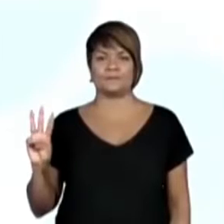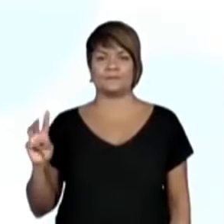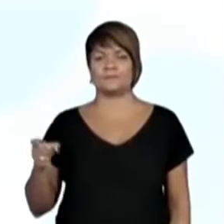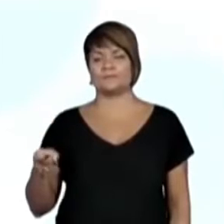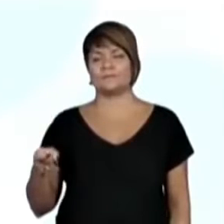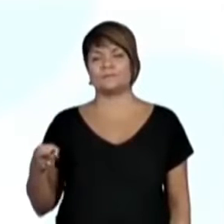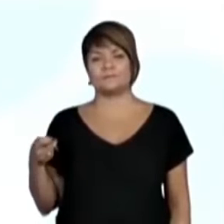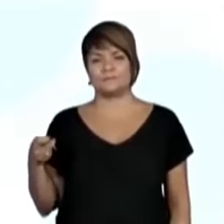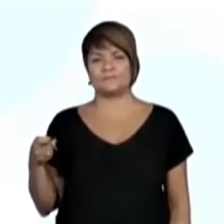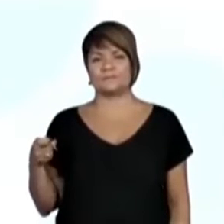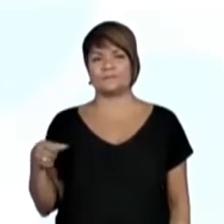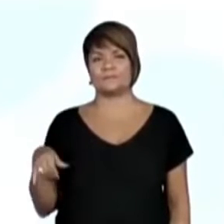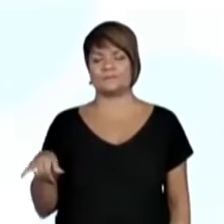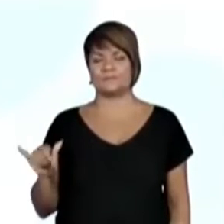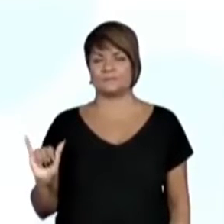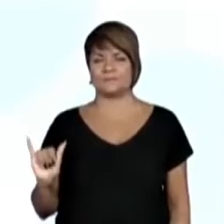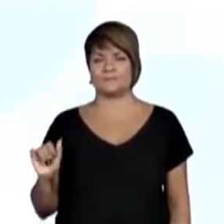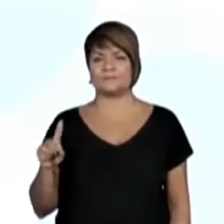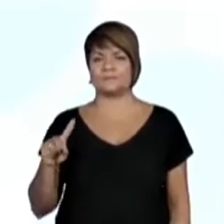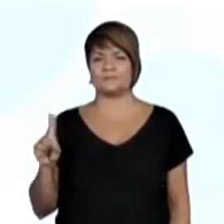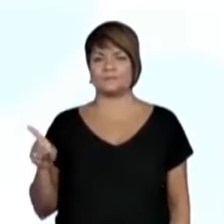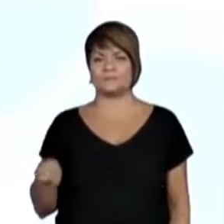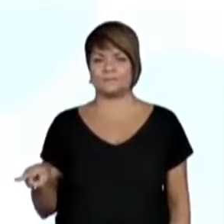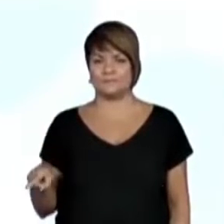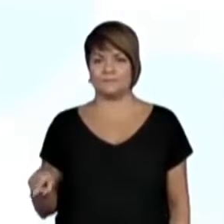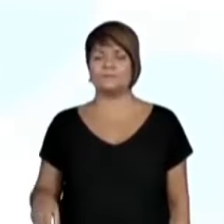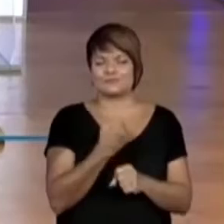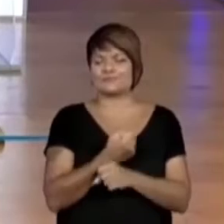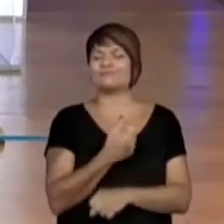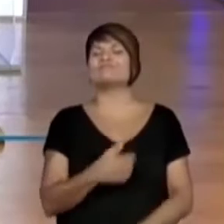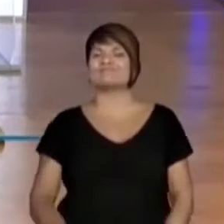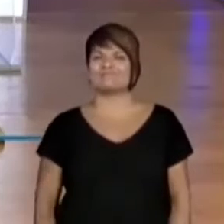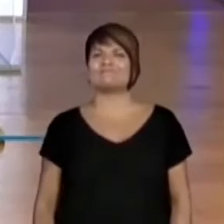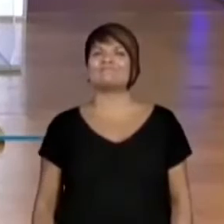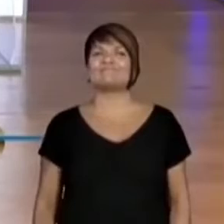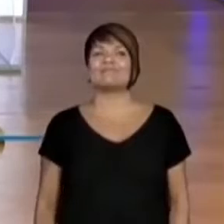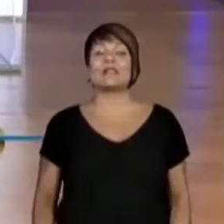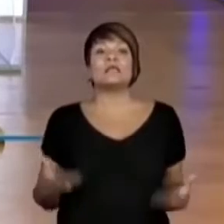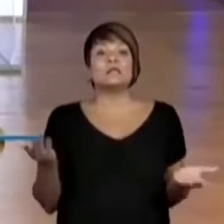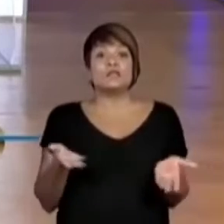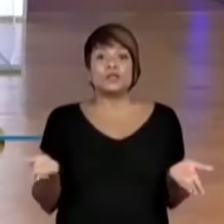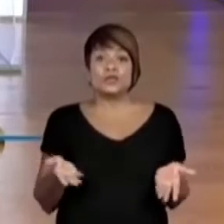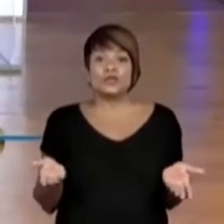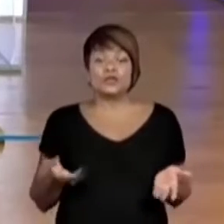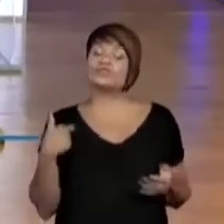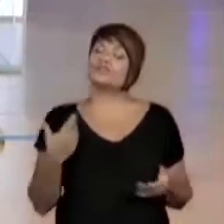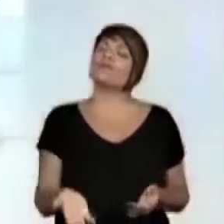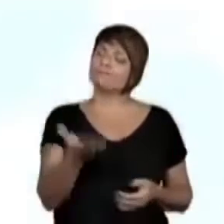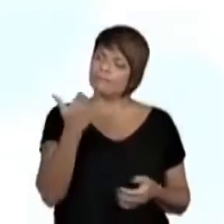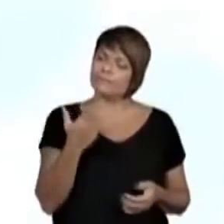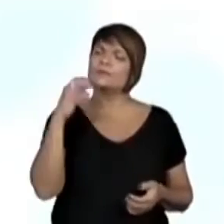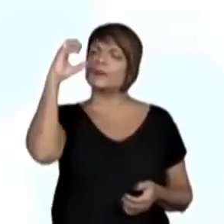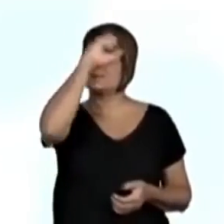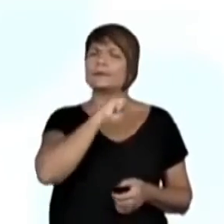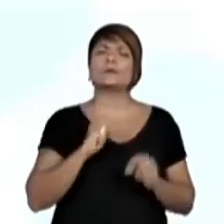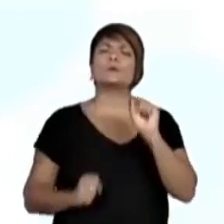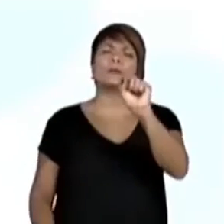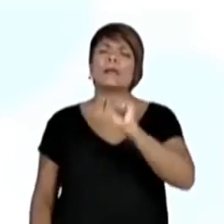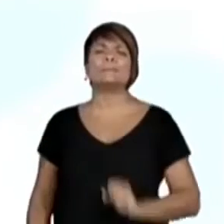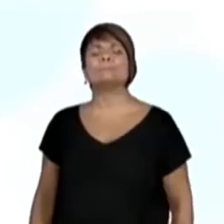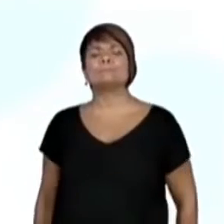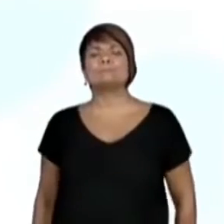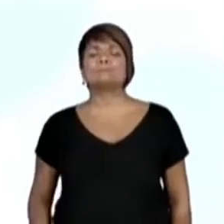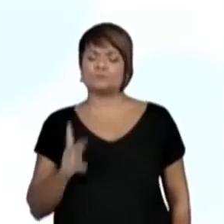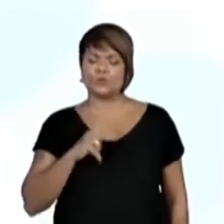W, X, Y, Z. E hoje, né? Vamos aprender o que, professor